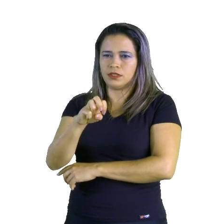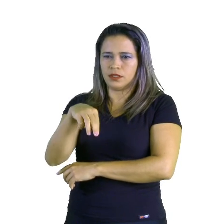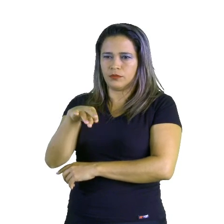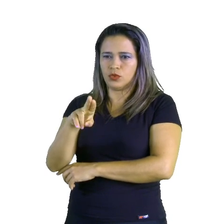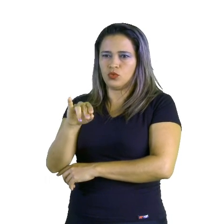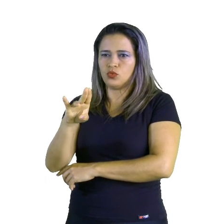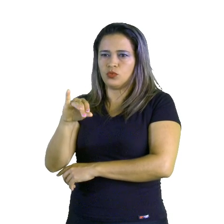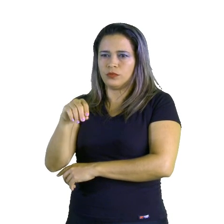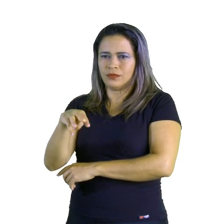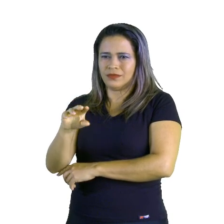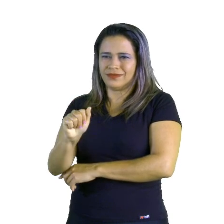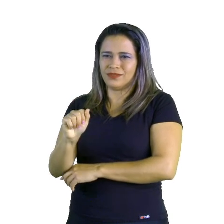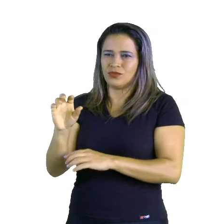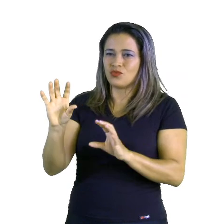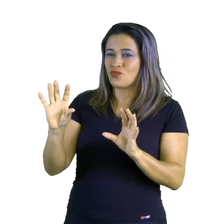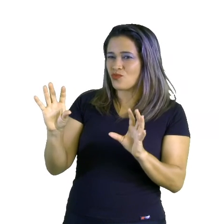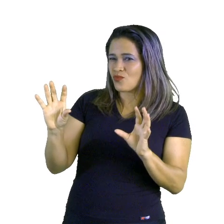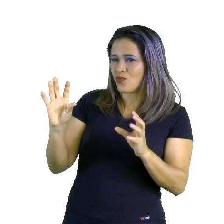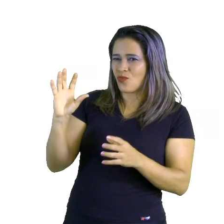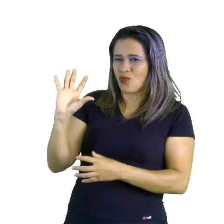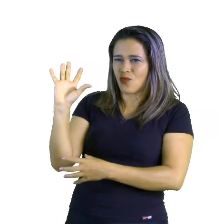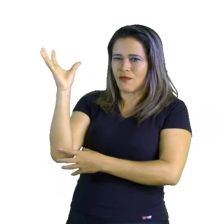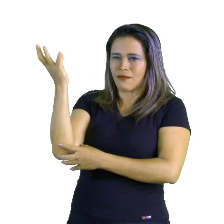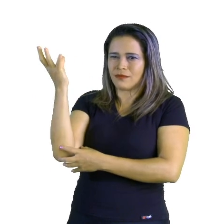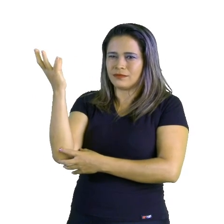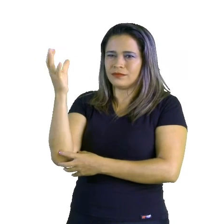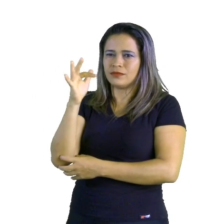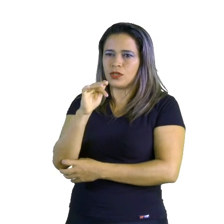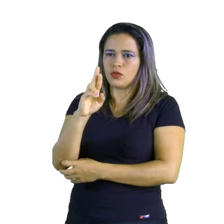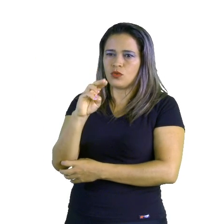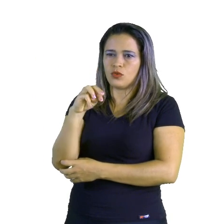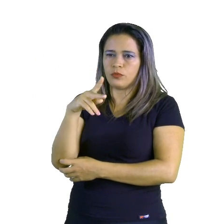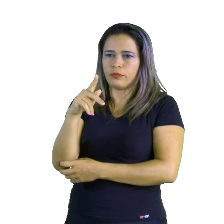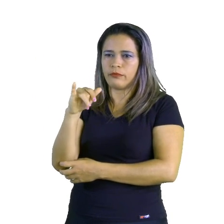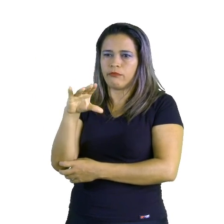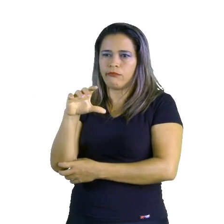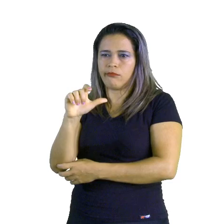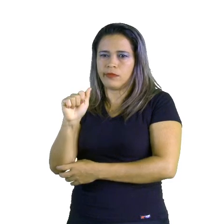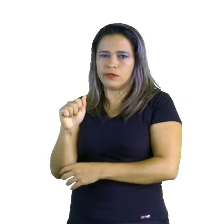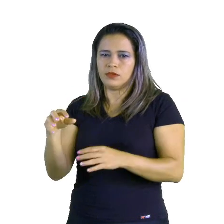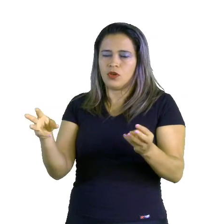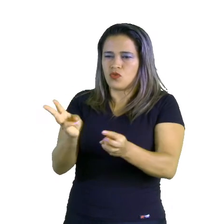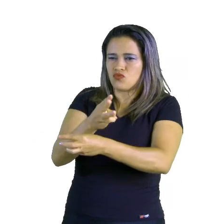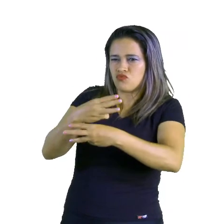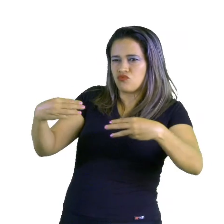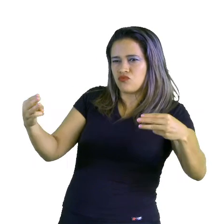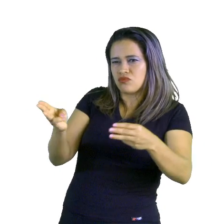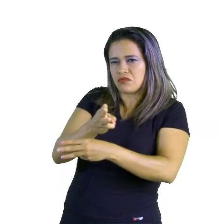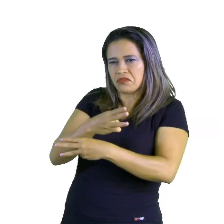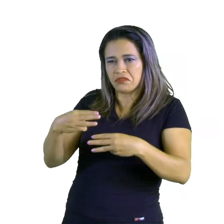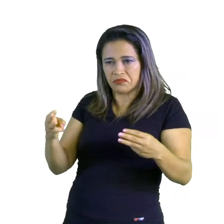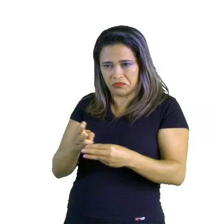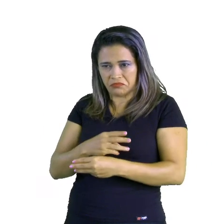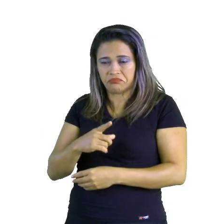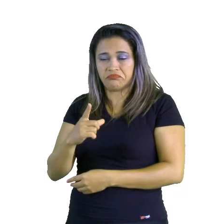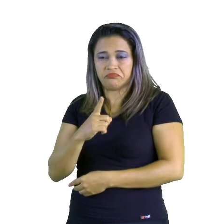O clima é o tropical, caracterizado pelo regime de monções, que são os regimes dos ventos, que podem provocar tanto uma